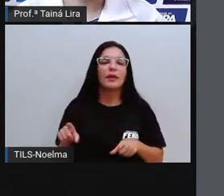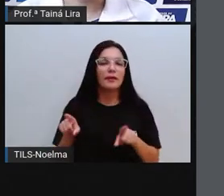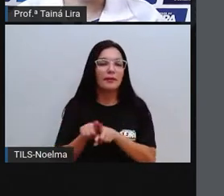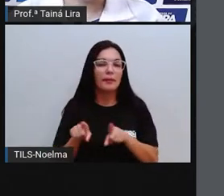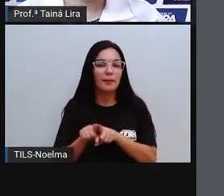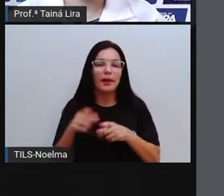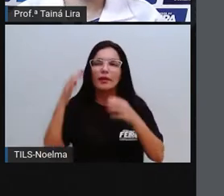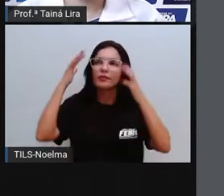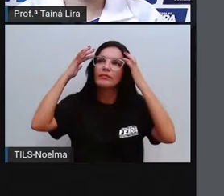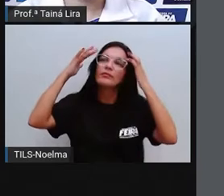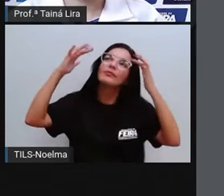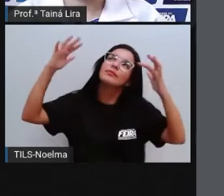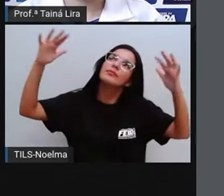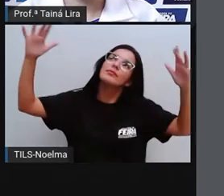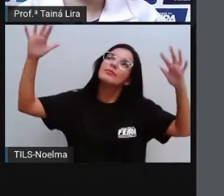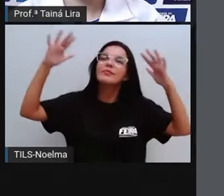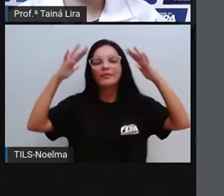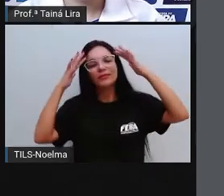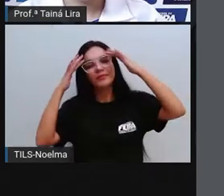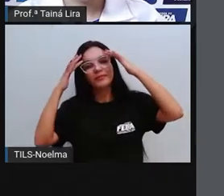voa na imaginação.